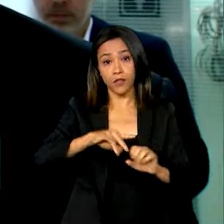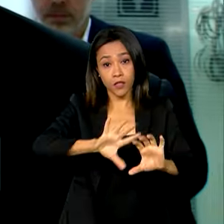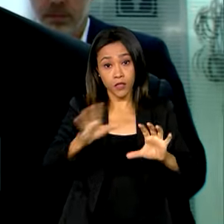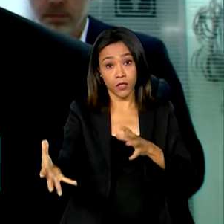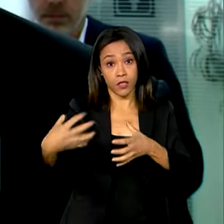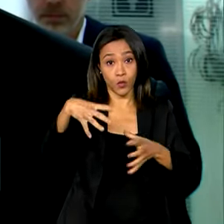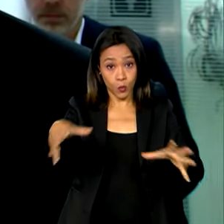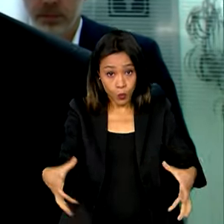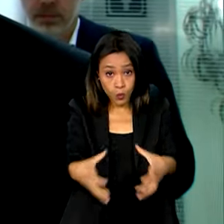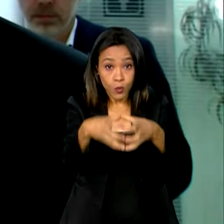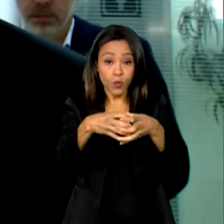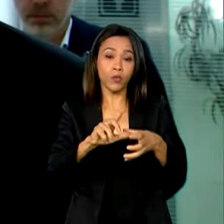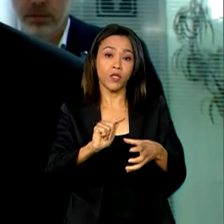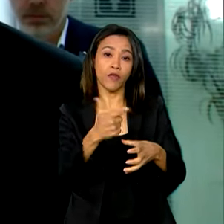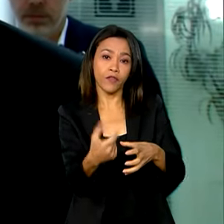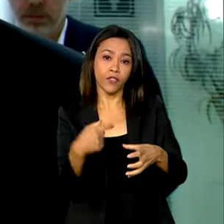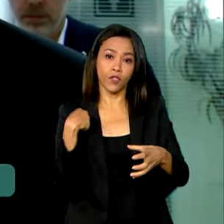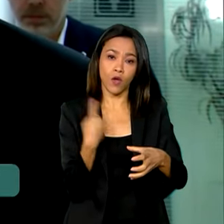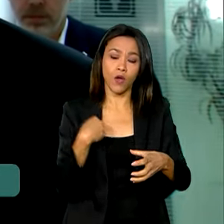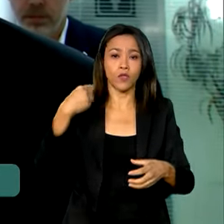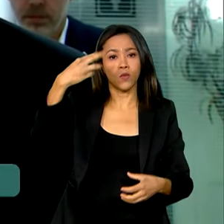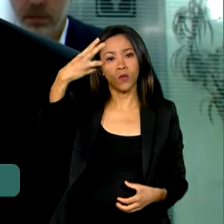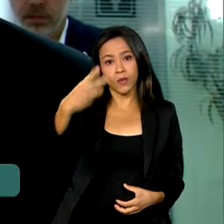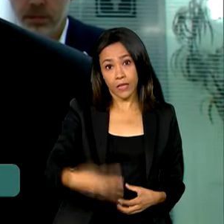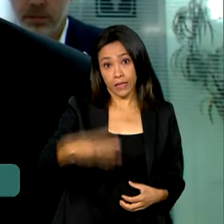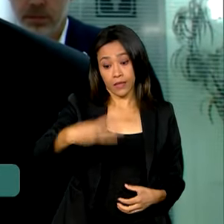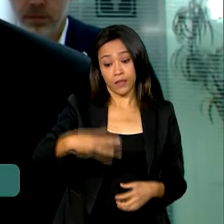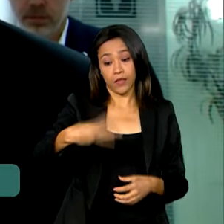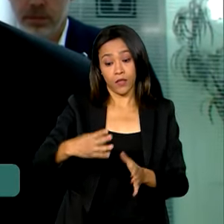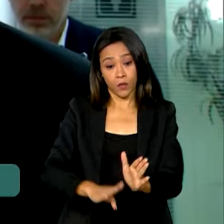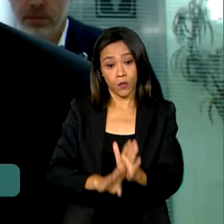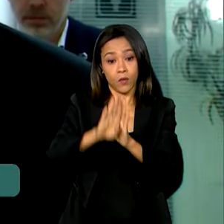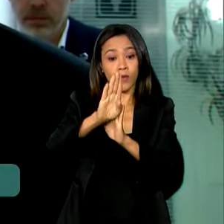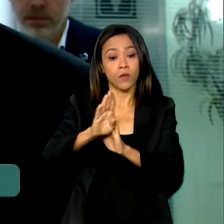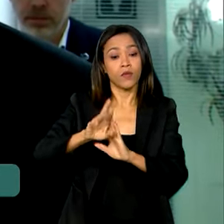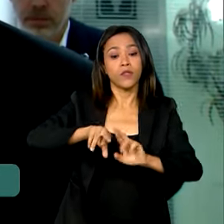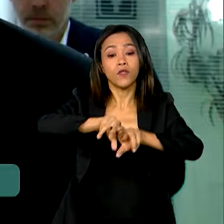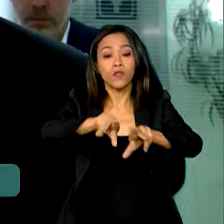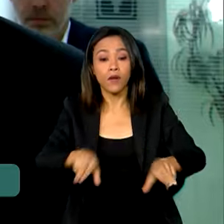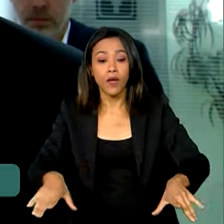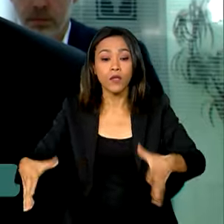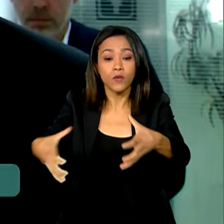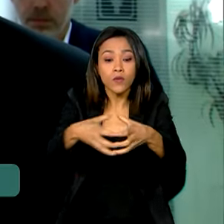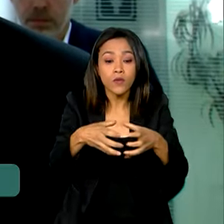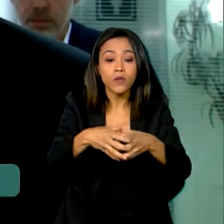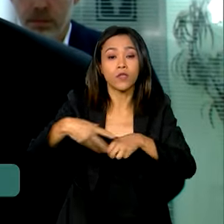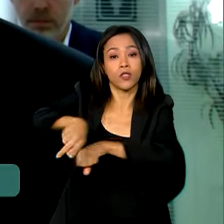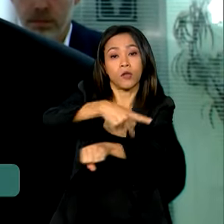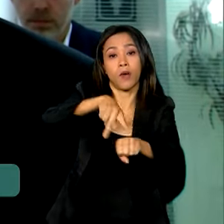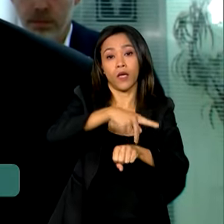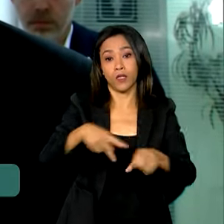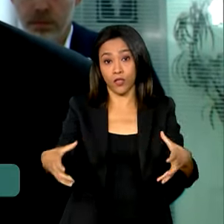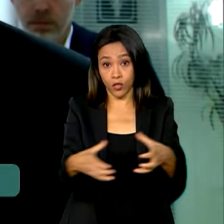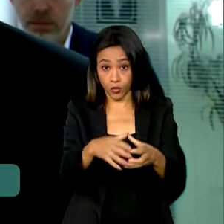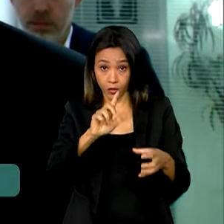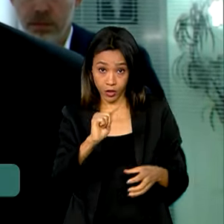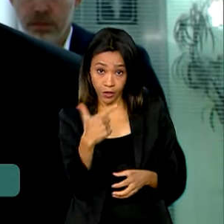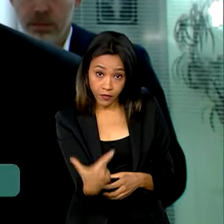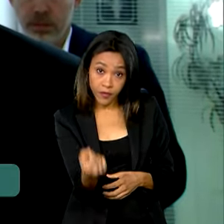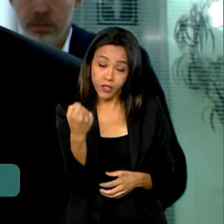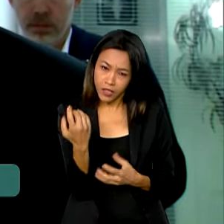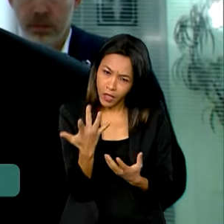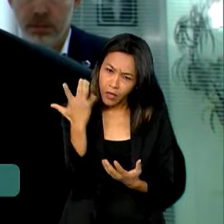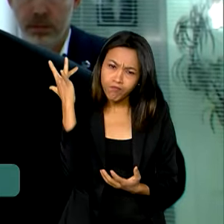o terceiro maior crescimento entre todos os países do G20. E, finalmente, a qualidade do